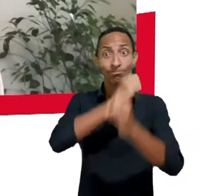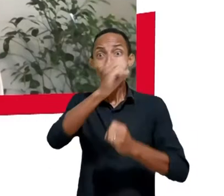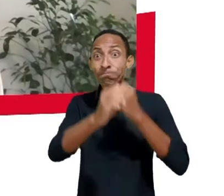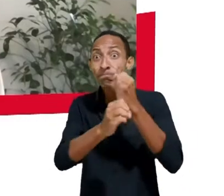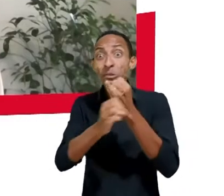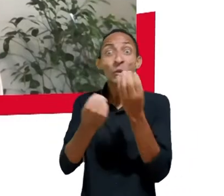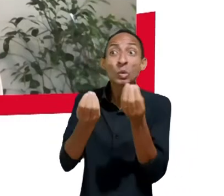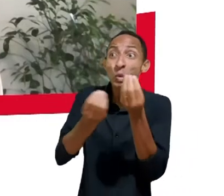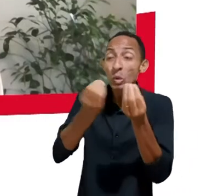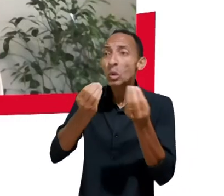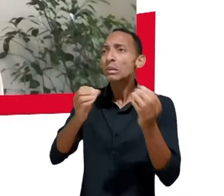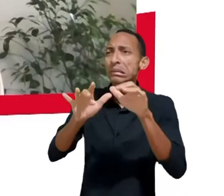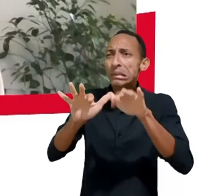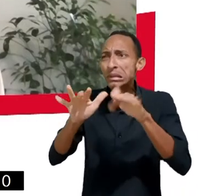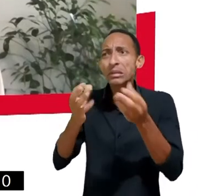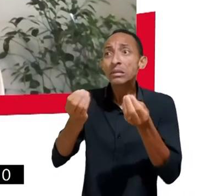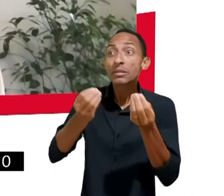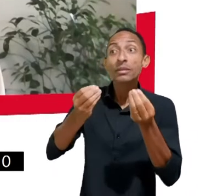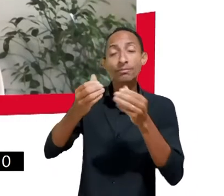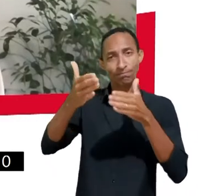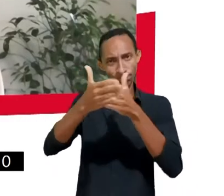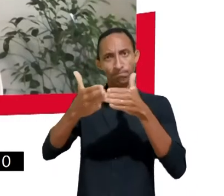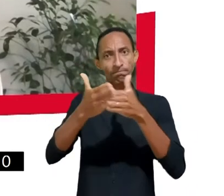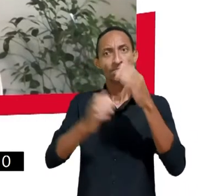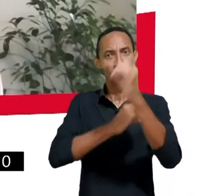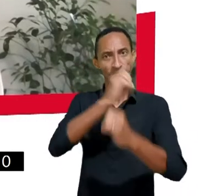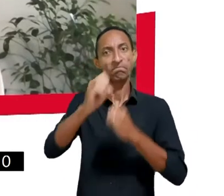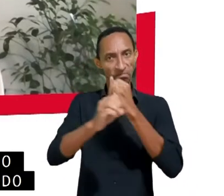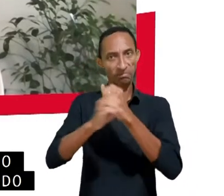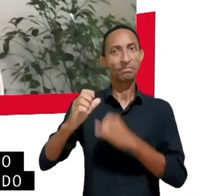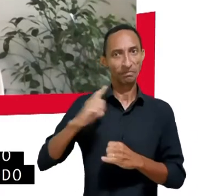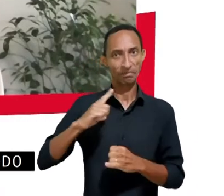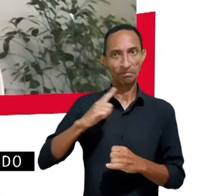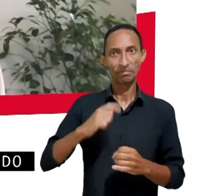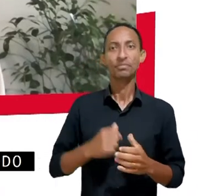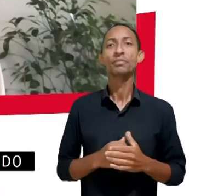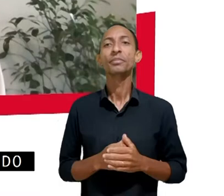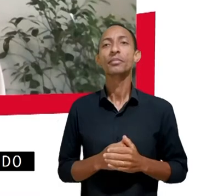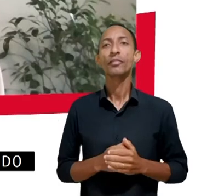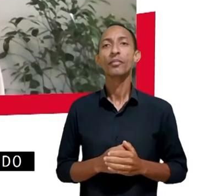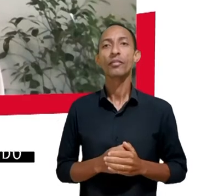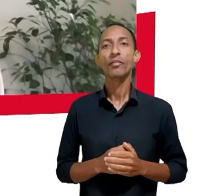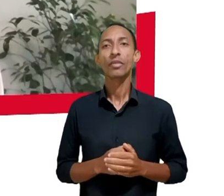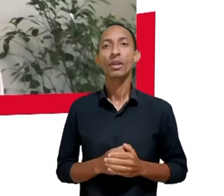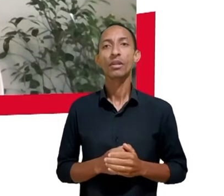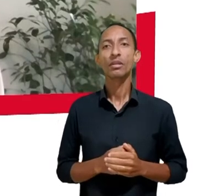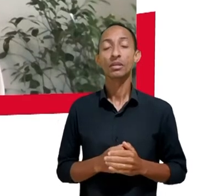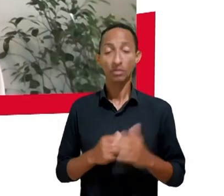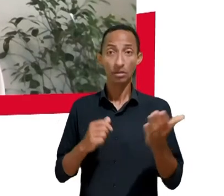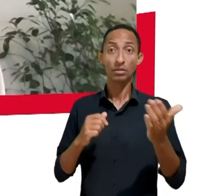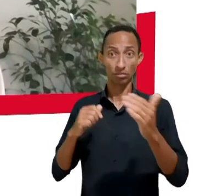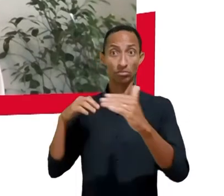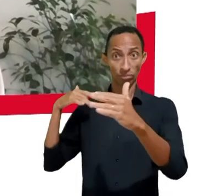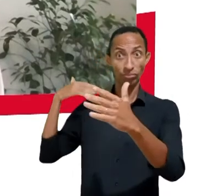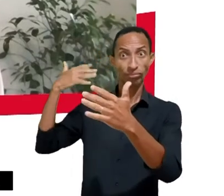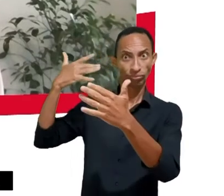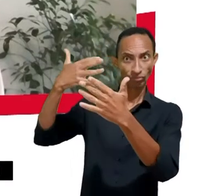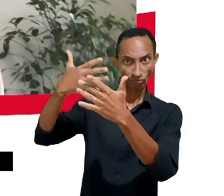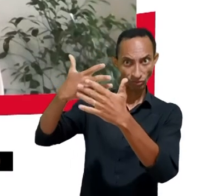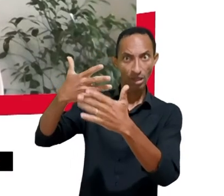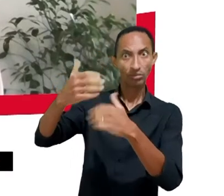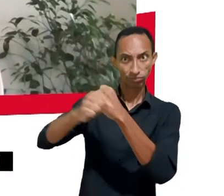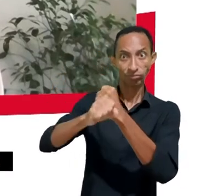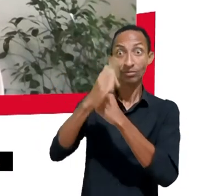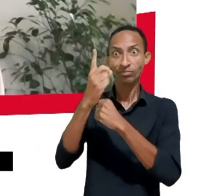baseado no direcionamento de publicidade. Se, um lado, ao longo desses últimos 15 anos tivemos conquistas importantes